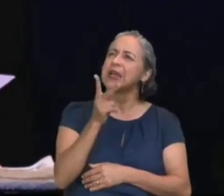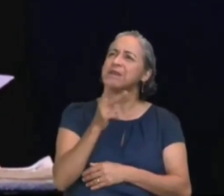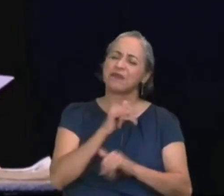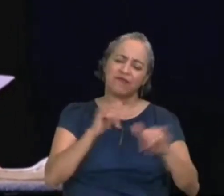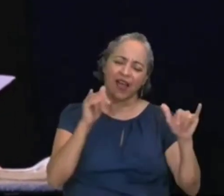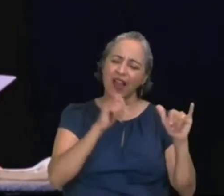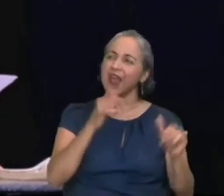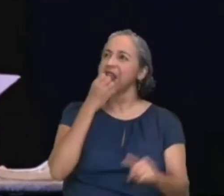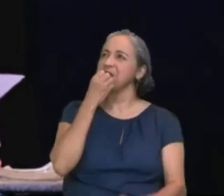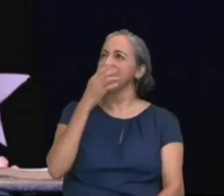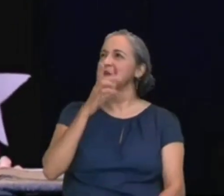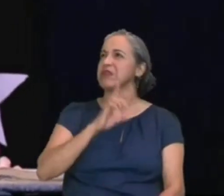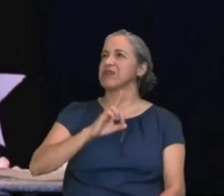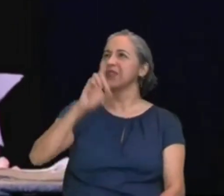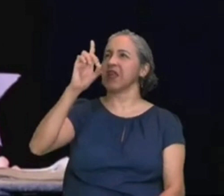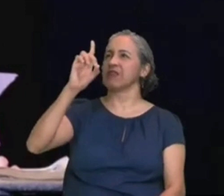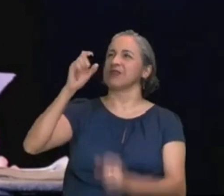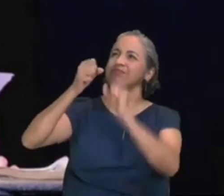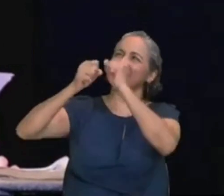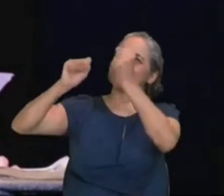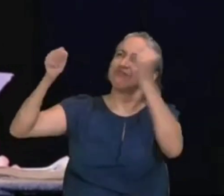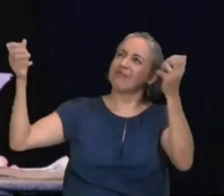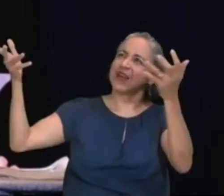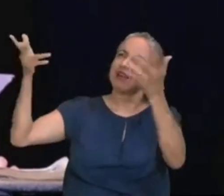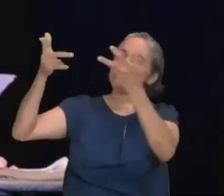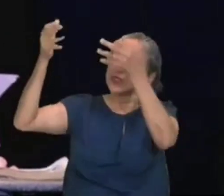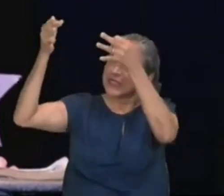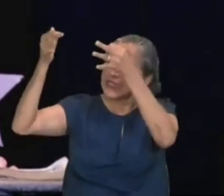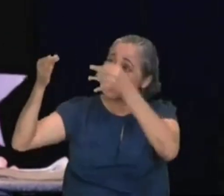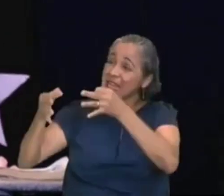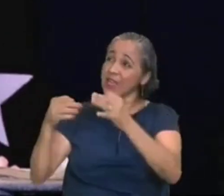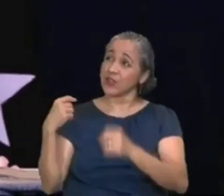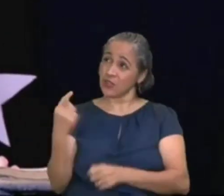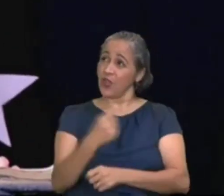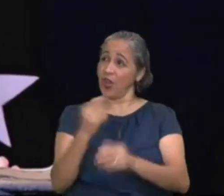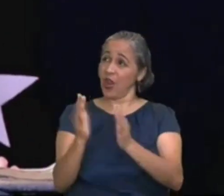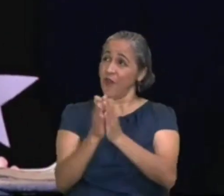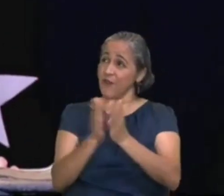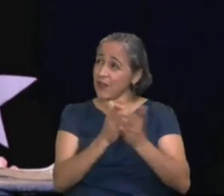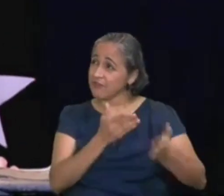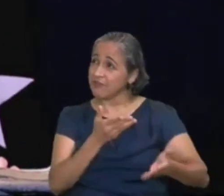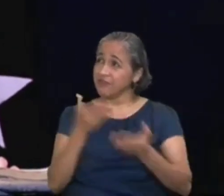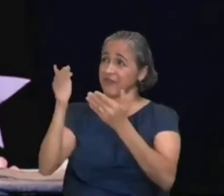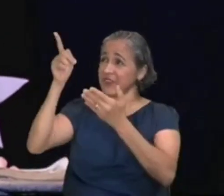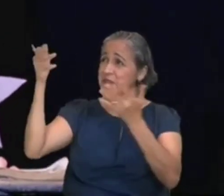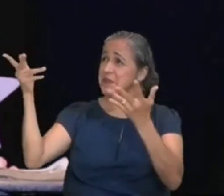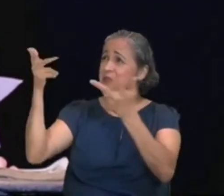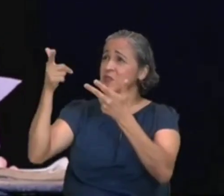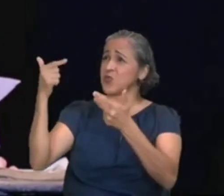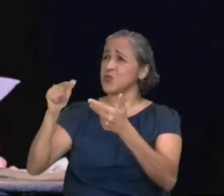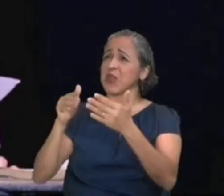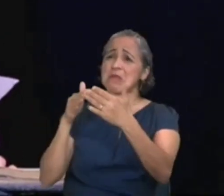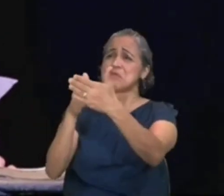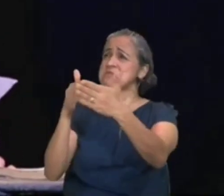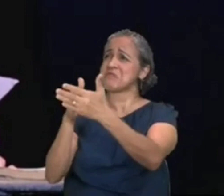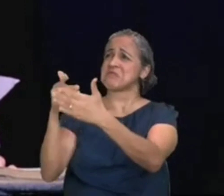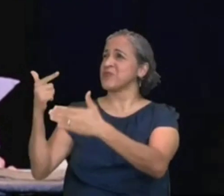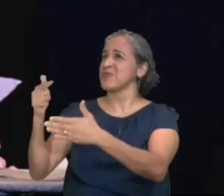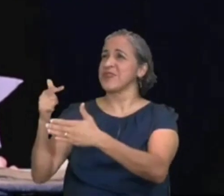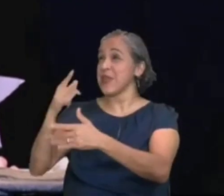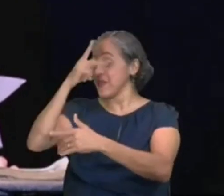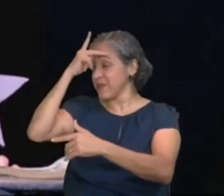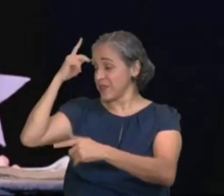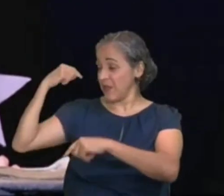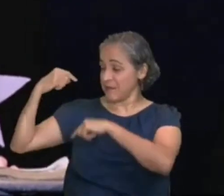grande é o Senhor, e digno de ser louvado, sua grandeza, não tem limites, uma geração, contará a outra, a